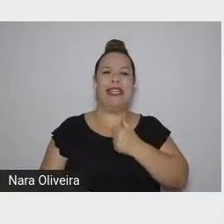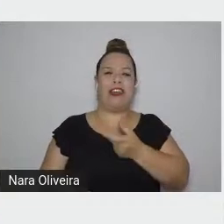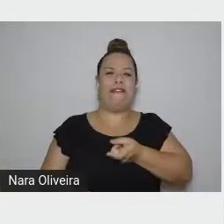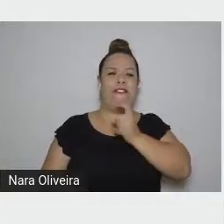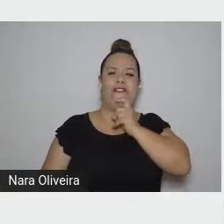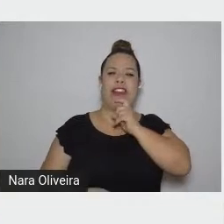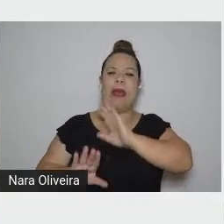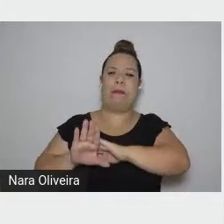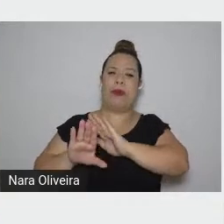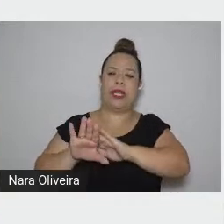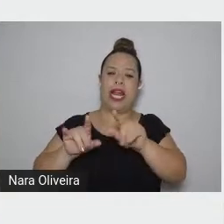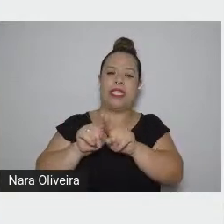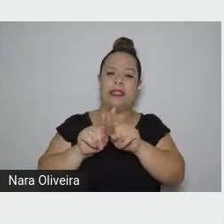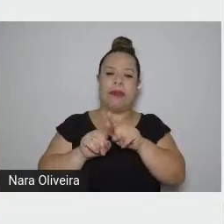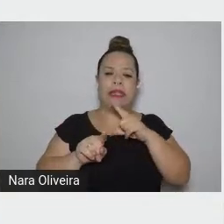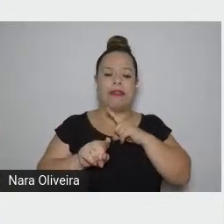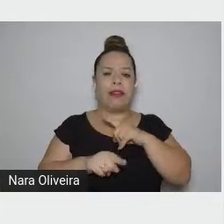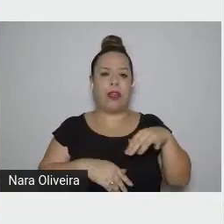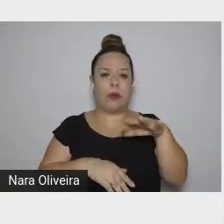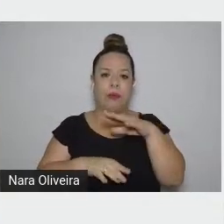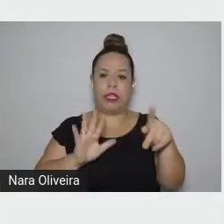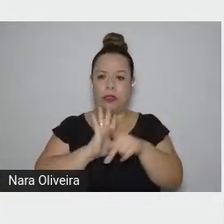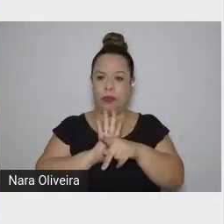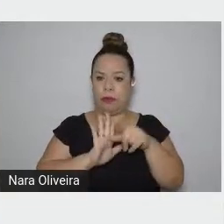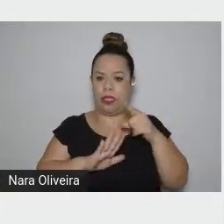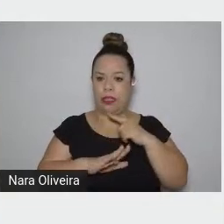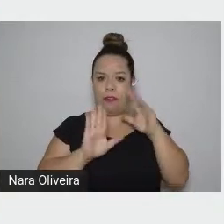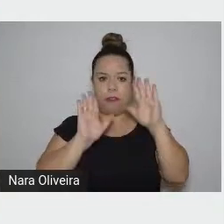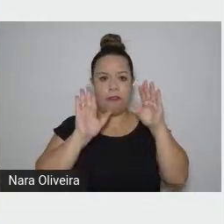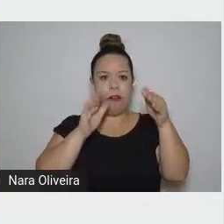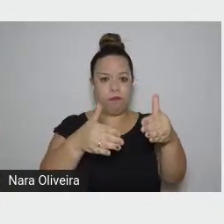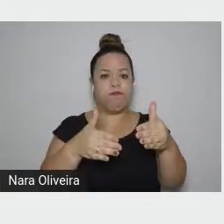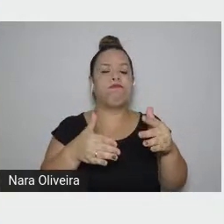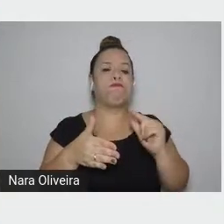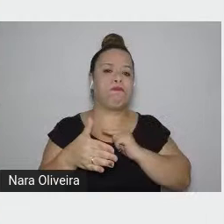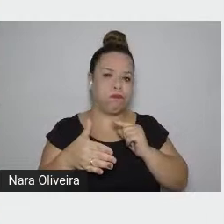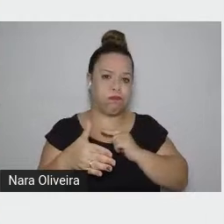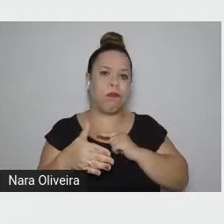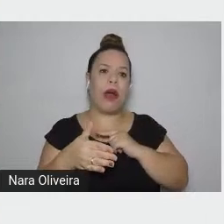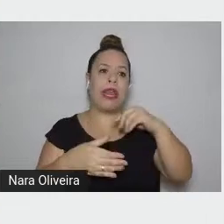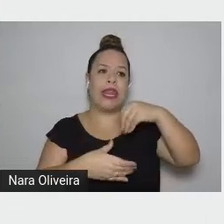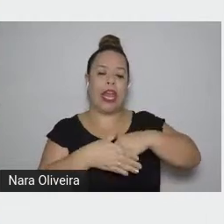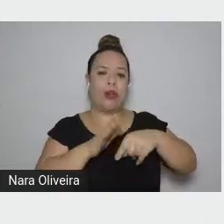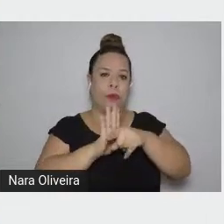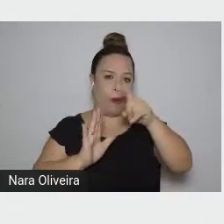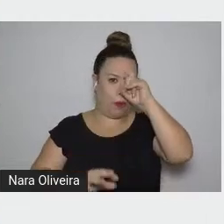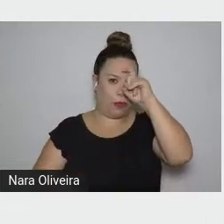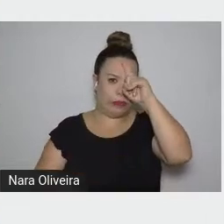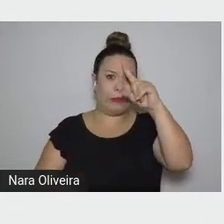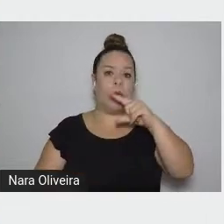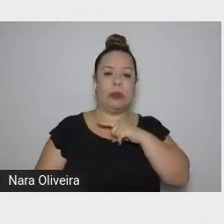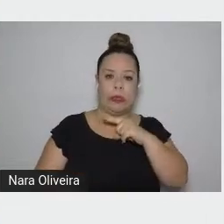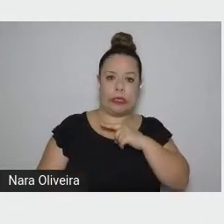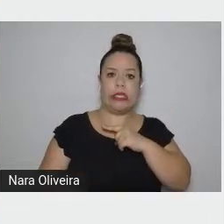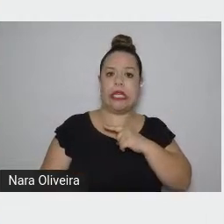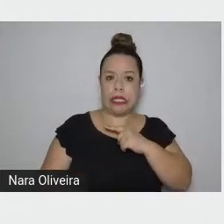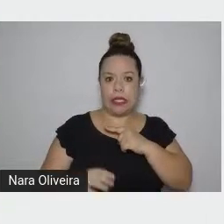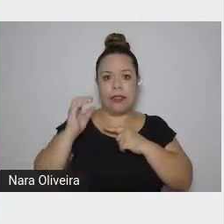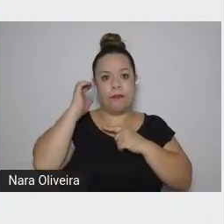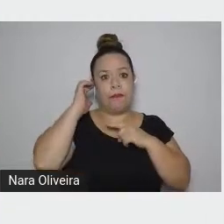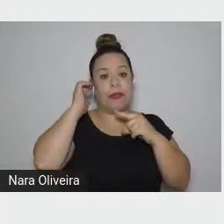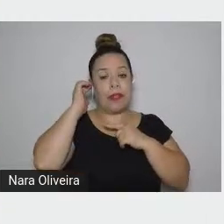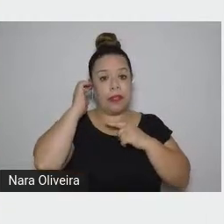Temos o ambiente concentrionário do hospital, aquela cena dos cegos